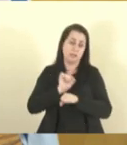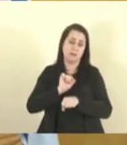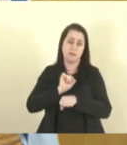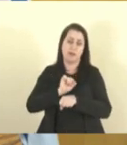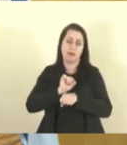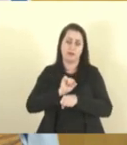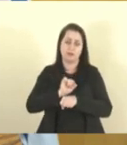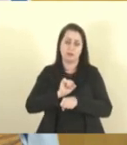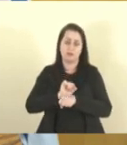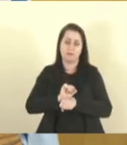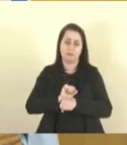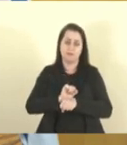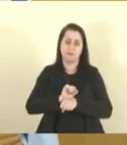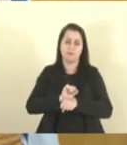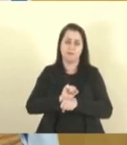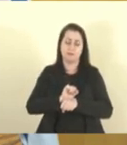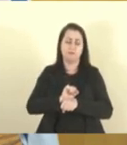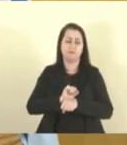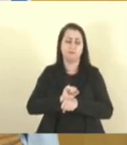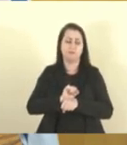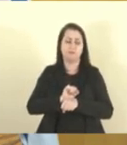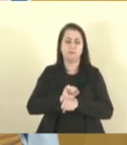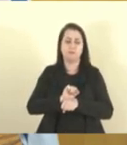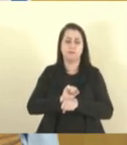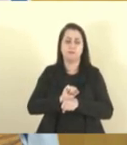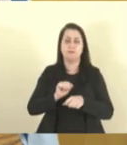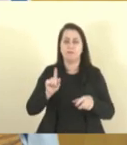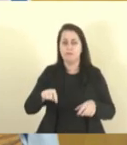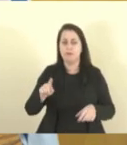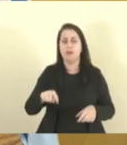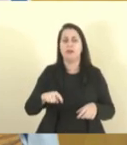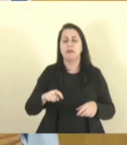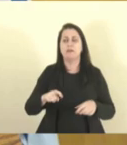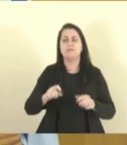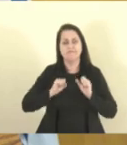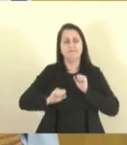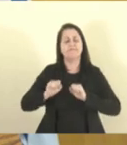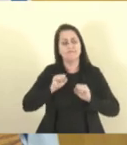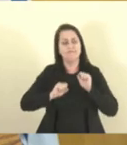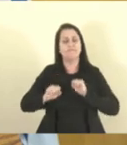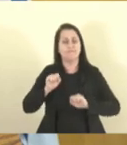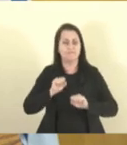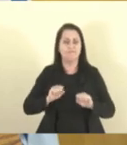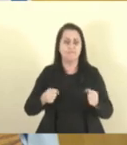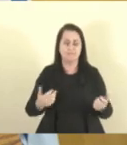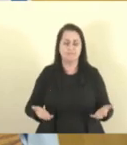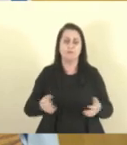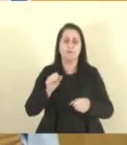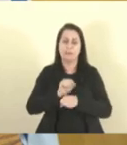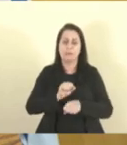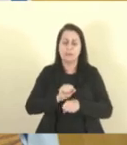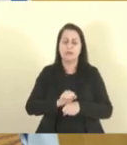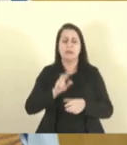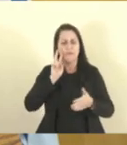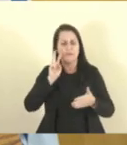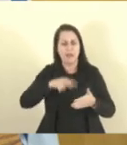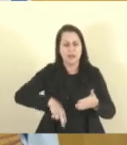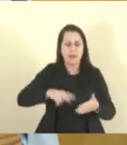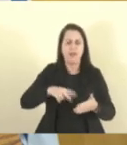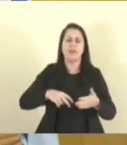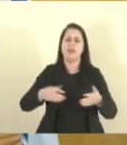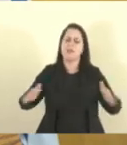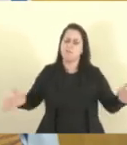esperam, assim, de uma forma bastante significativa, que eles sejam vistos, que eles sejam